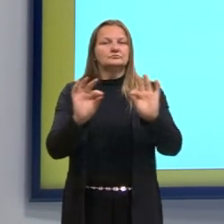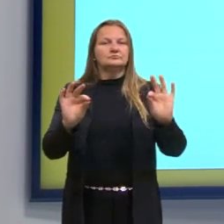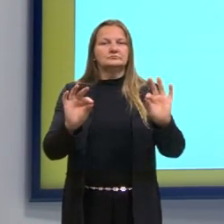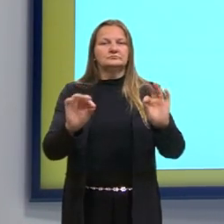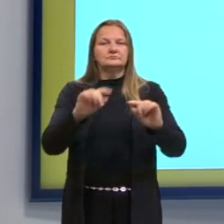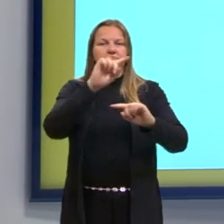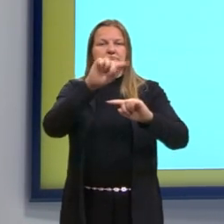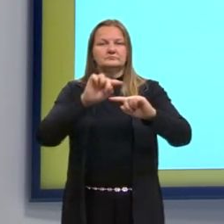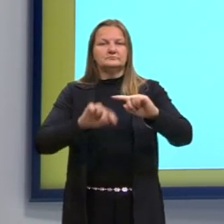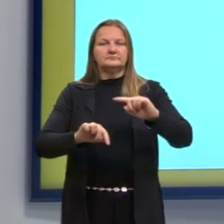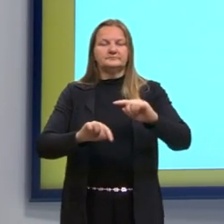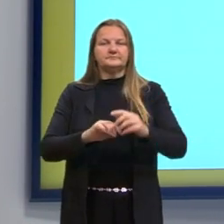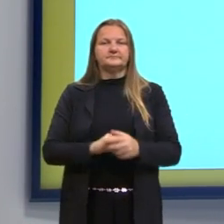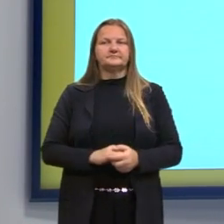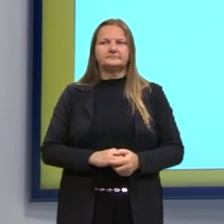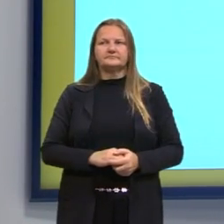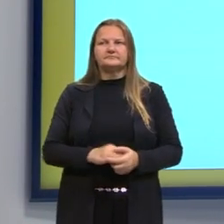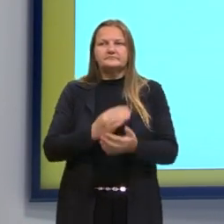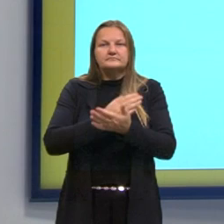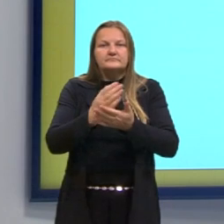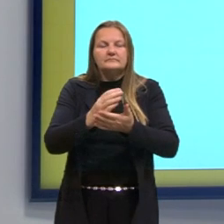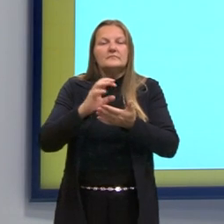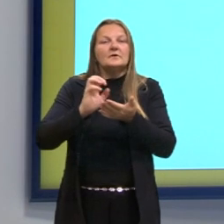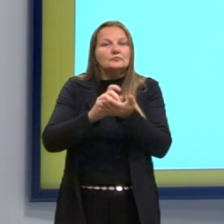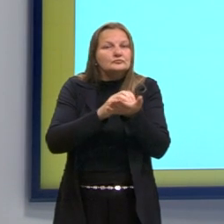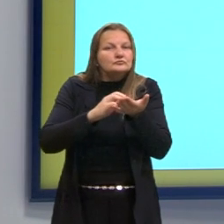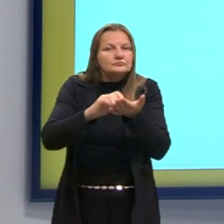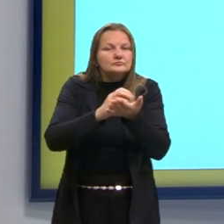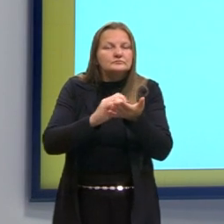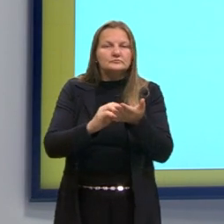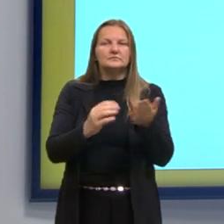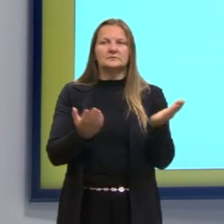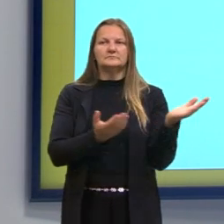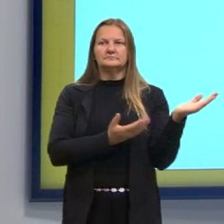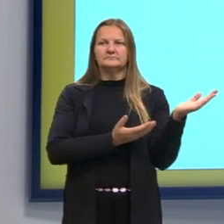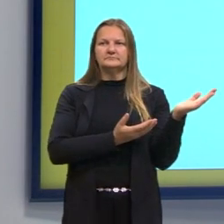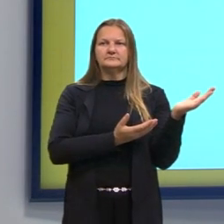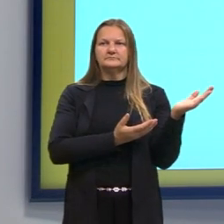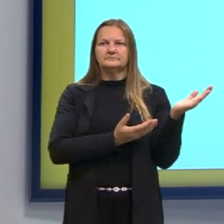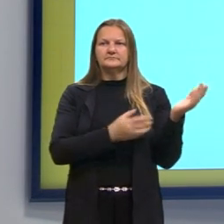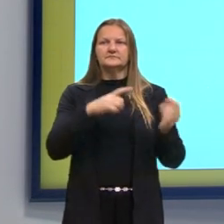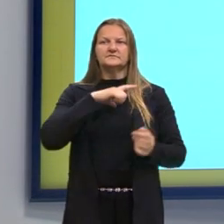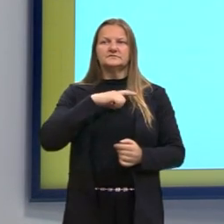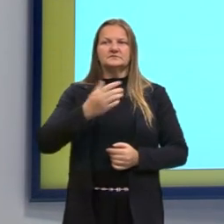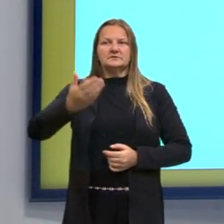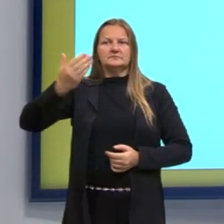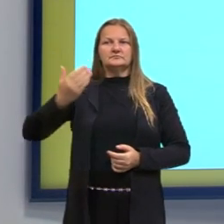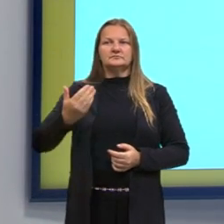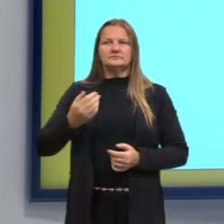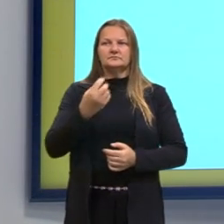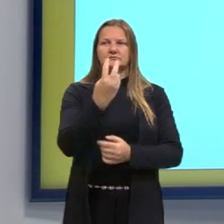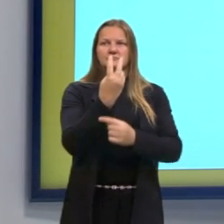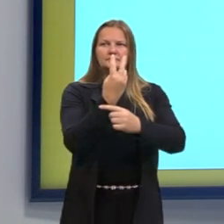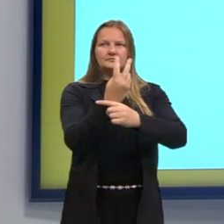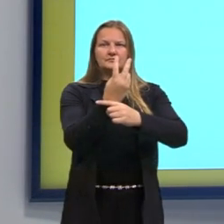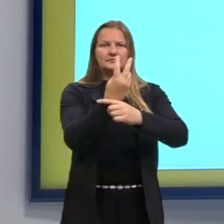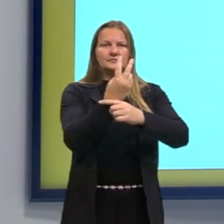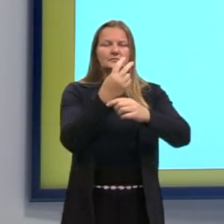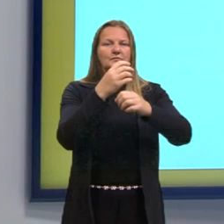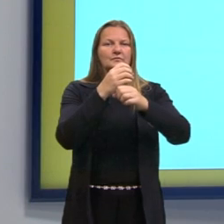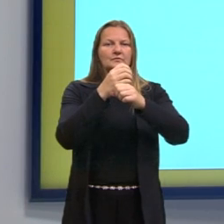expressão. E agora, a gente começa a resolver ela. O que nós tínhamos? 2 mais